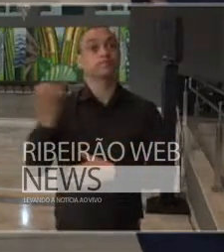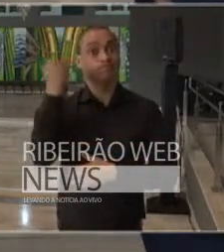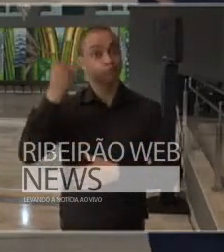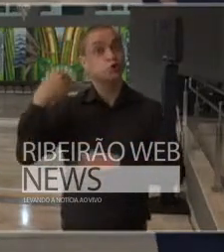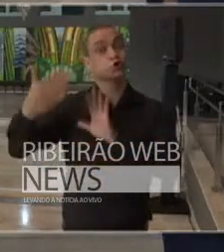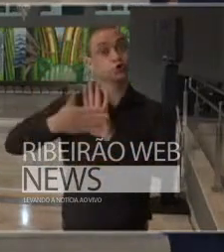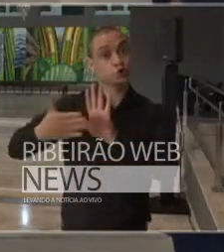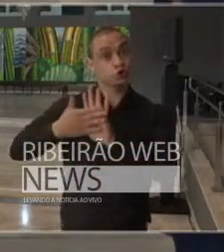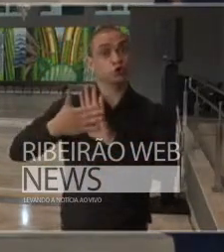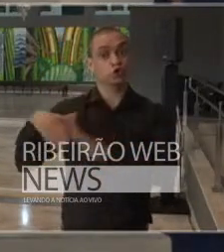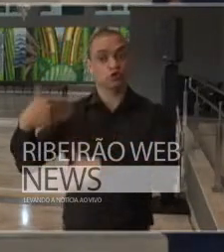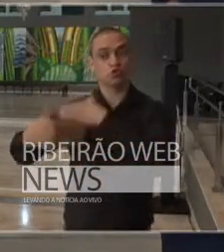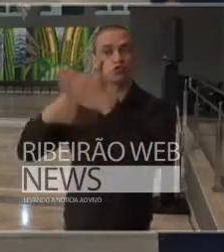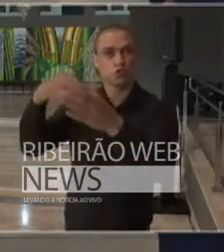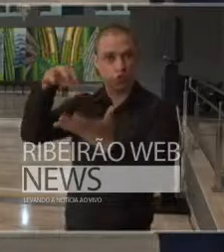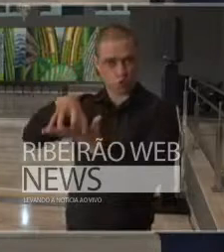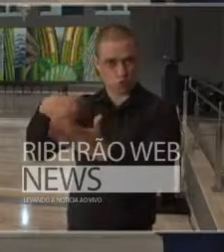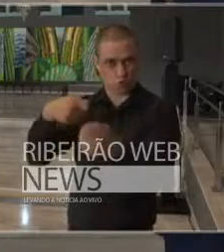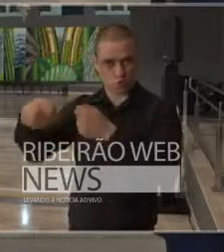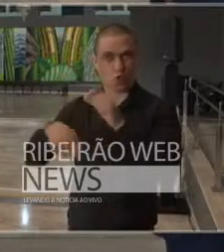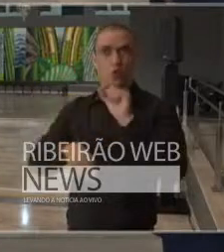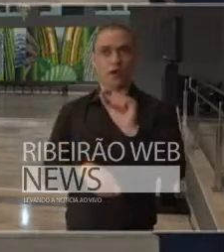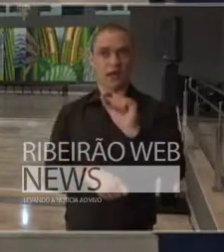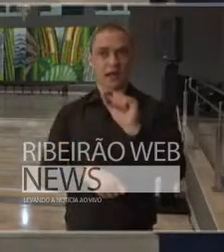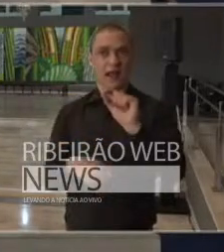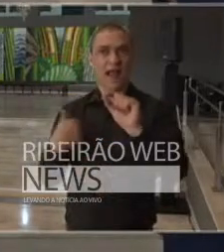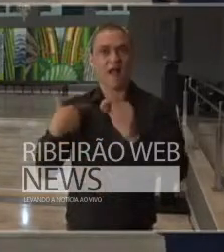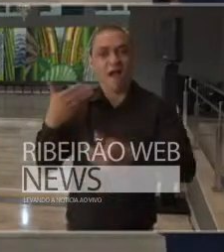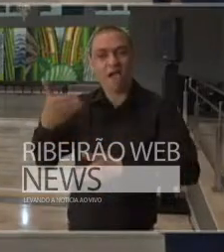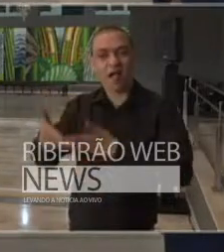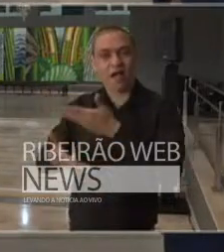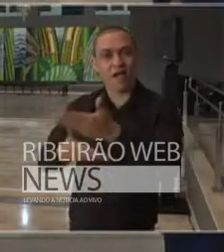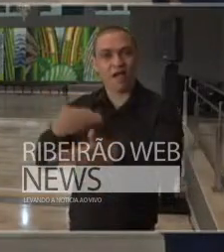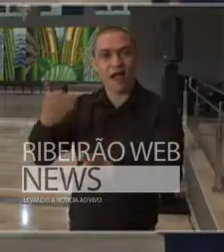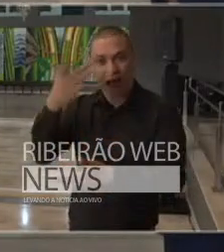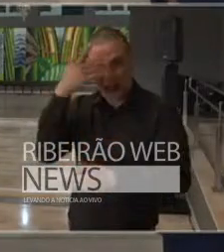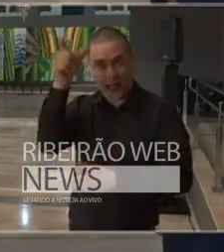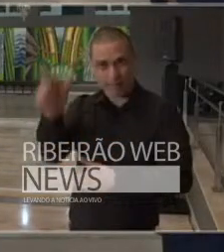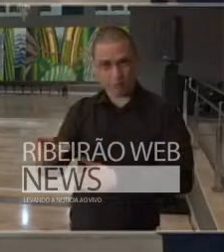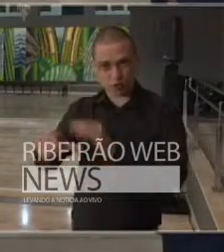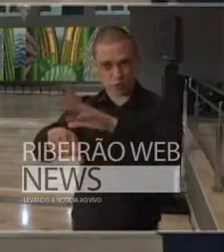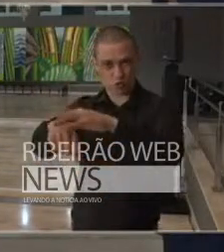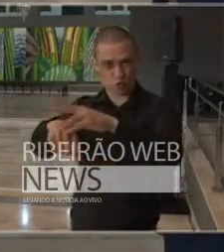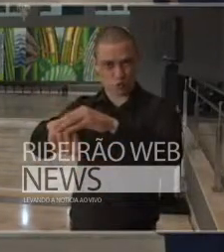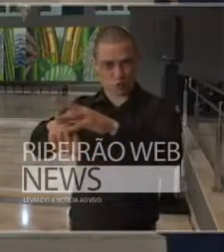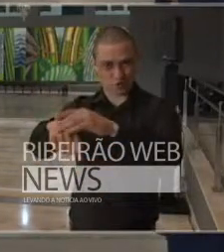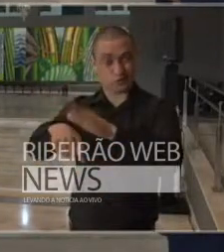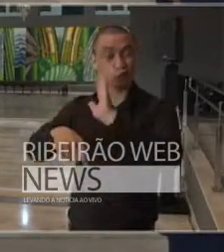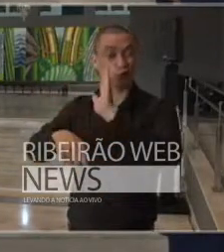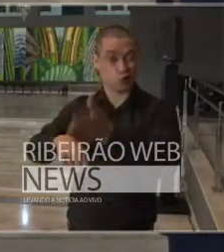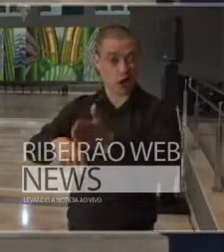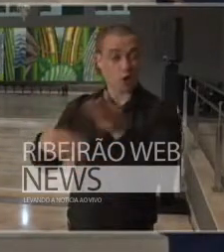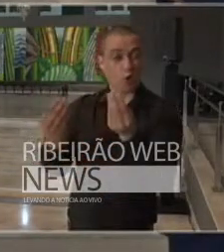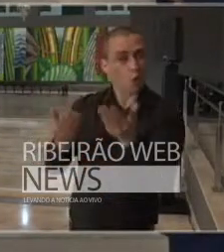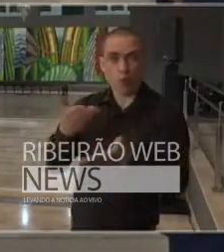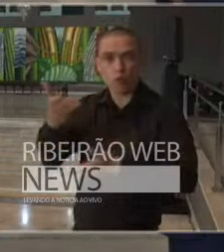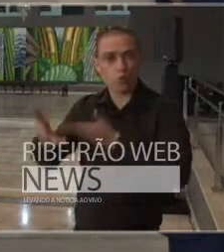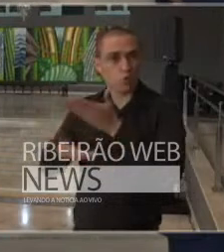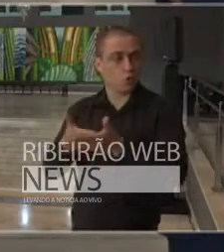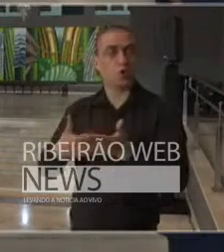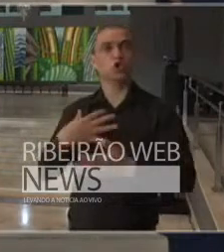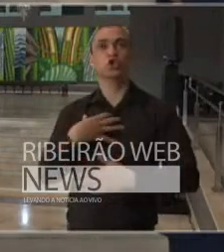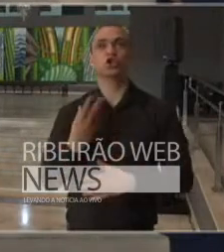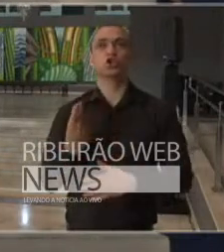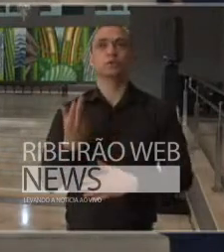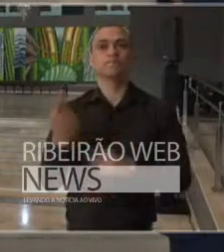proposição do centro de contingência que é para o tratamento das pessoas acometidas que é no sentido